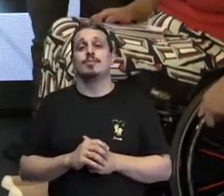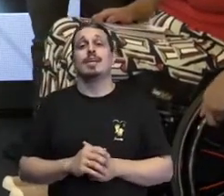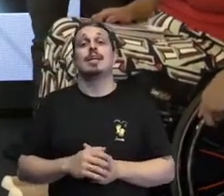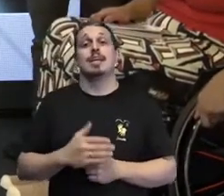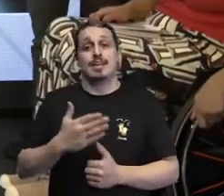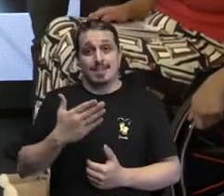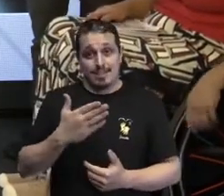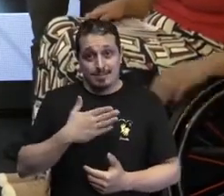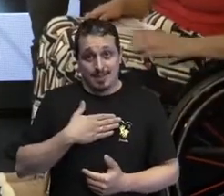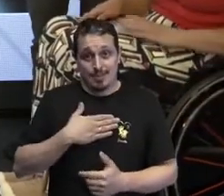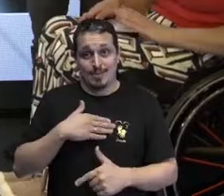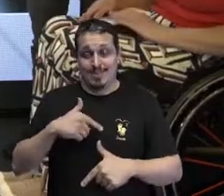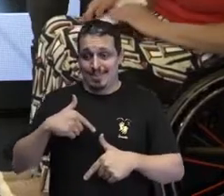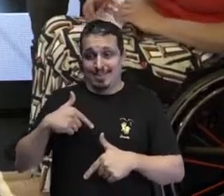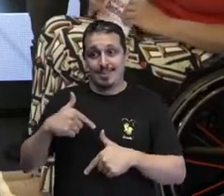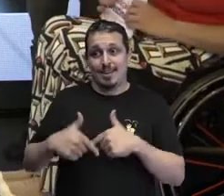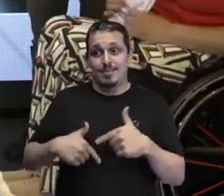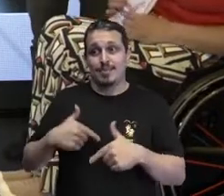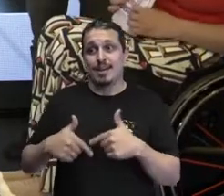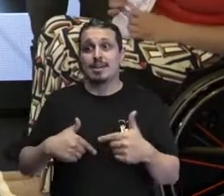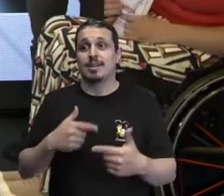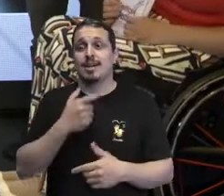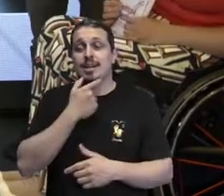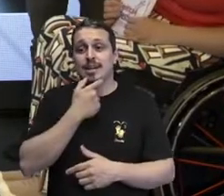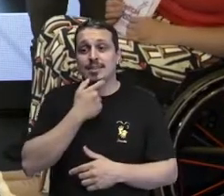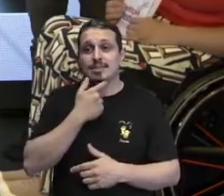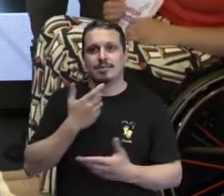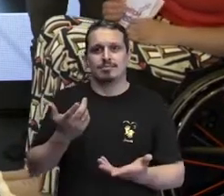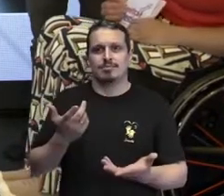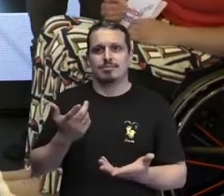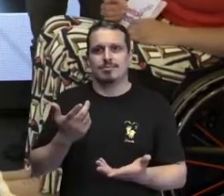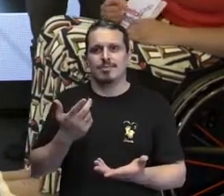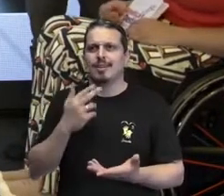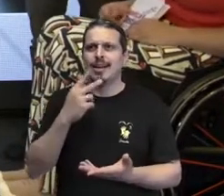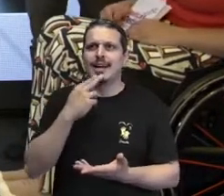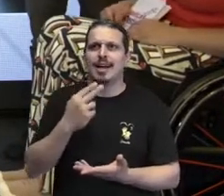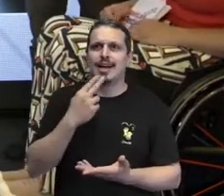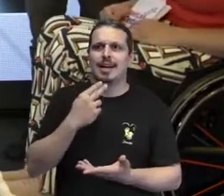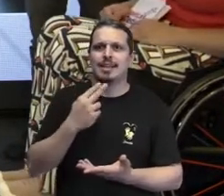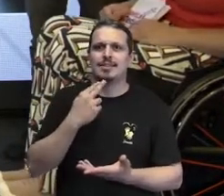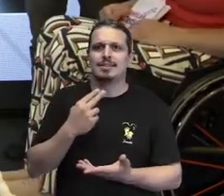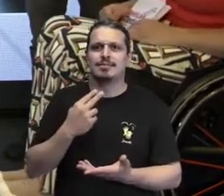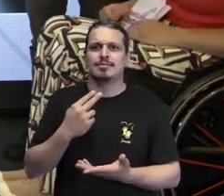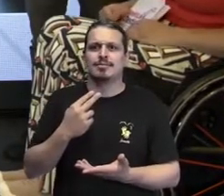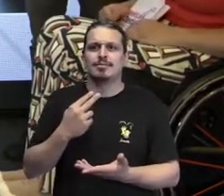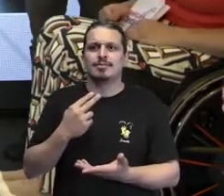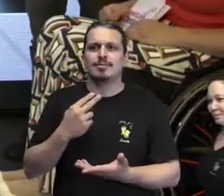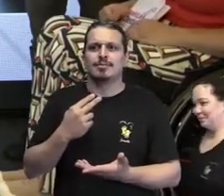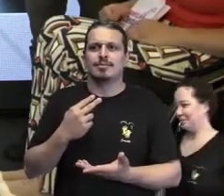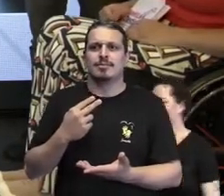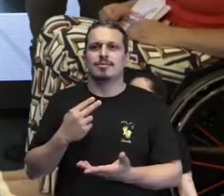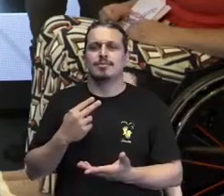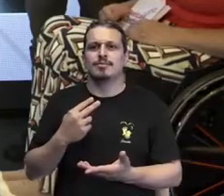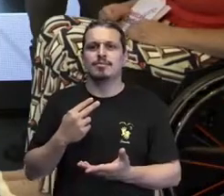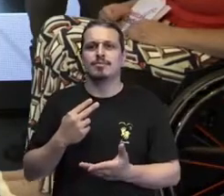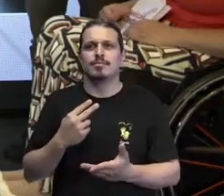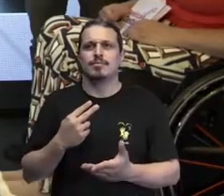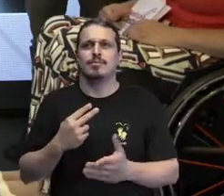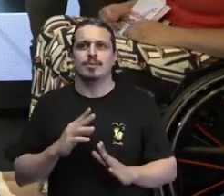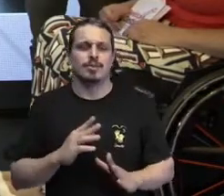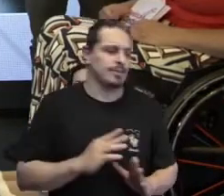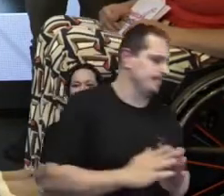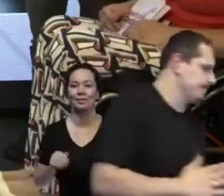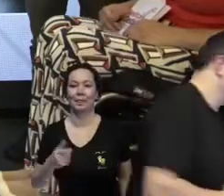anos. E como vocês disseram muito bem, sou ativista pelos direitos da pessoa com deficiência. Tenho a minha página no Instagram,